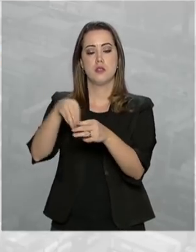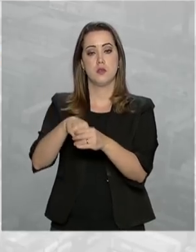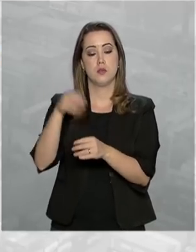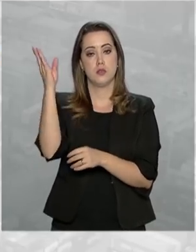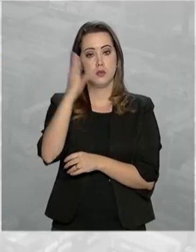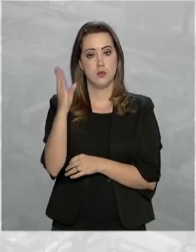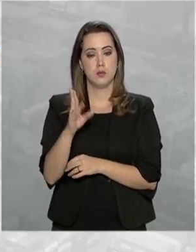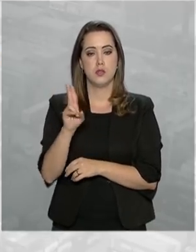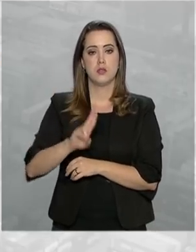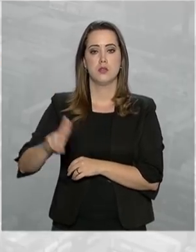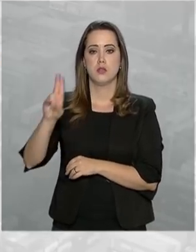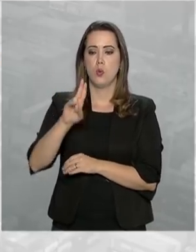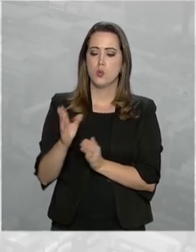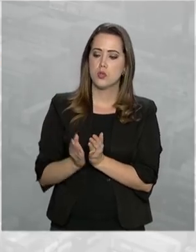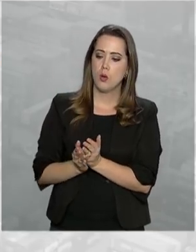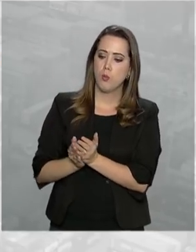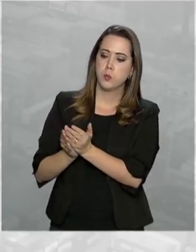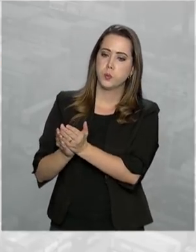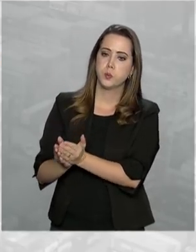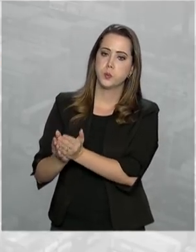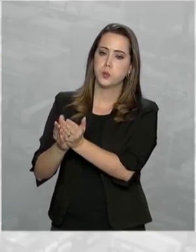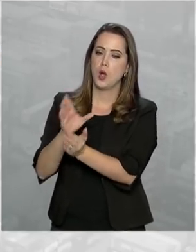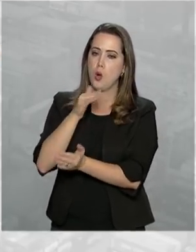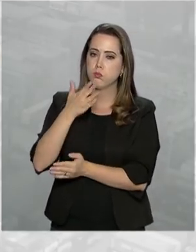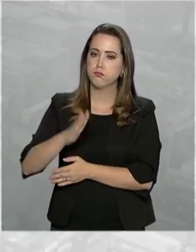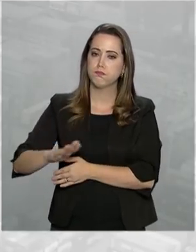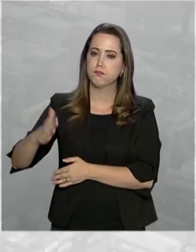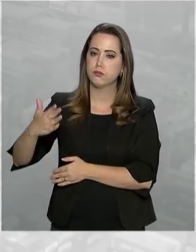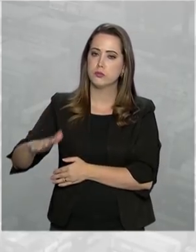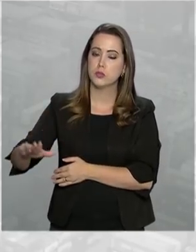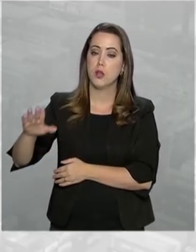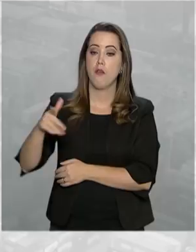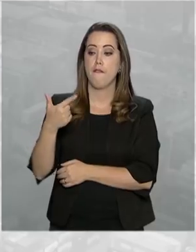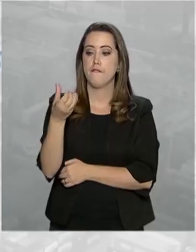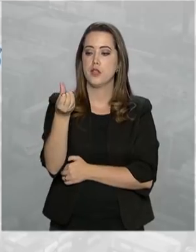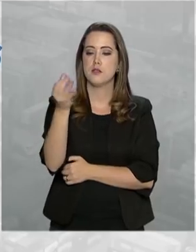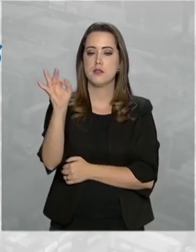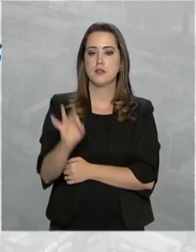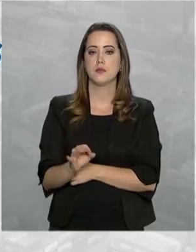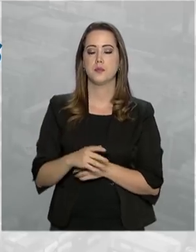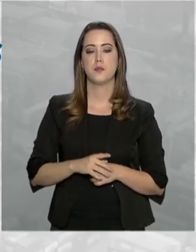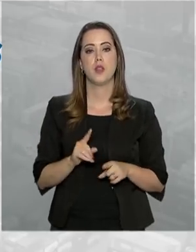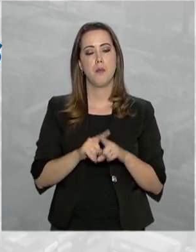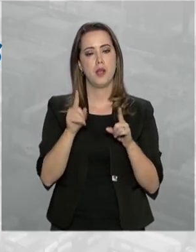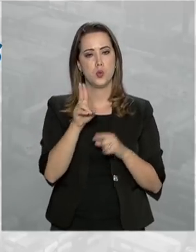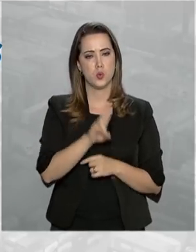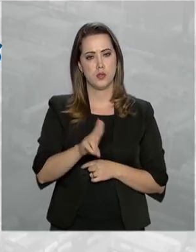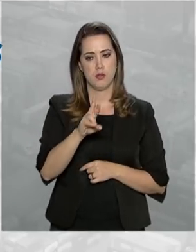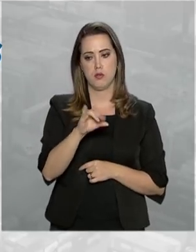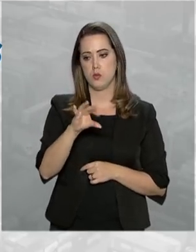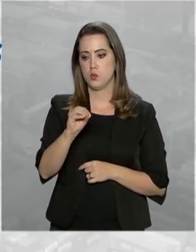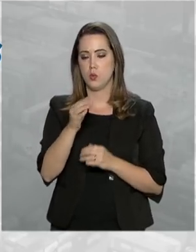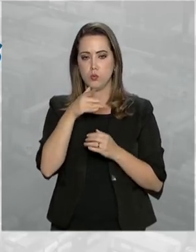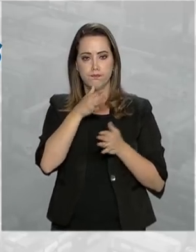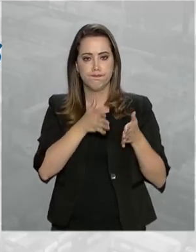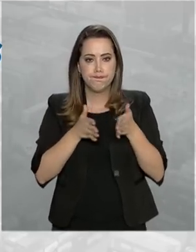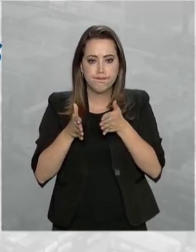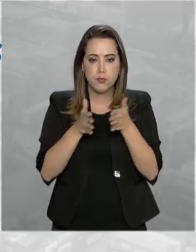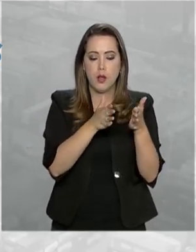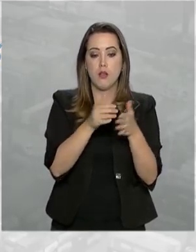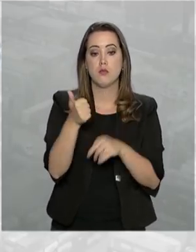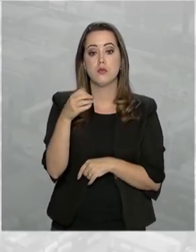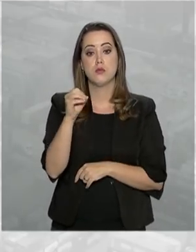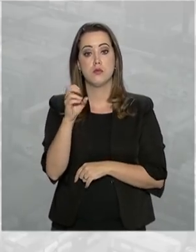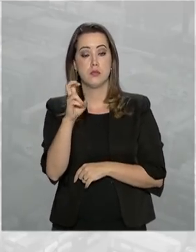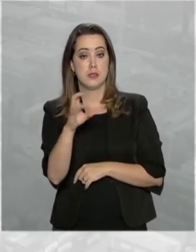do país, usando os mares, 26%. Já a navegação interior, que usa os rios, 105%.